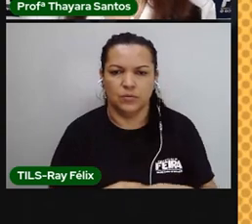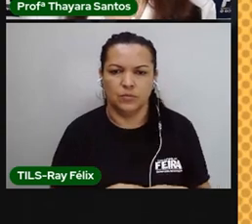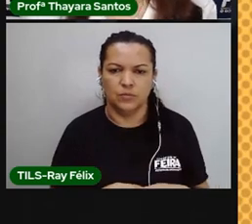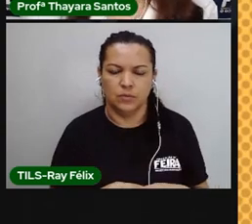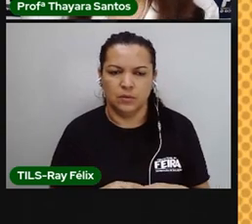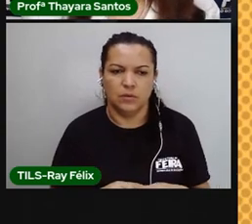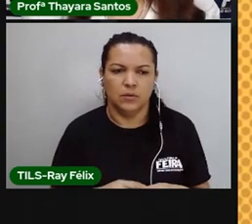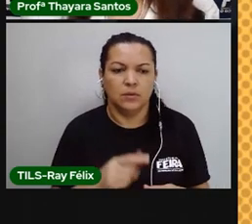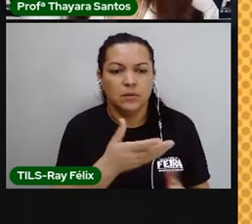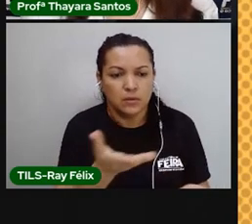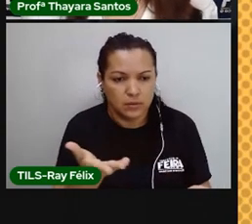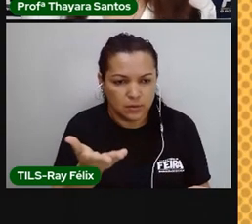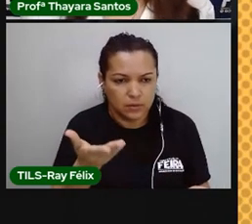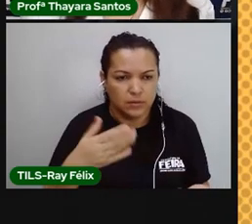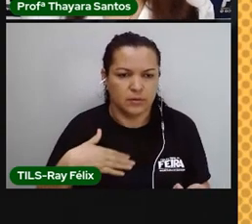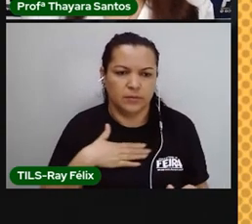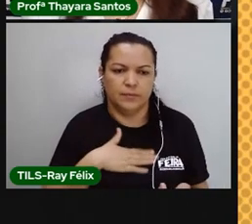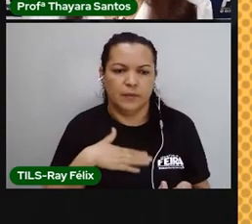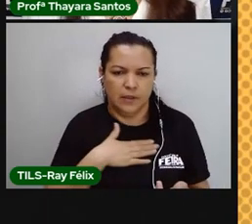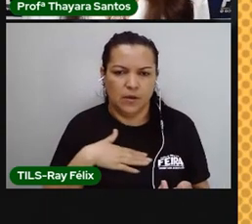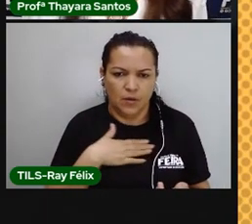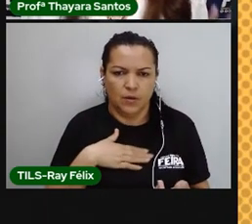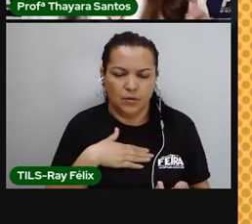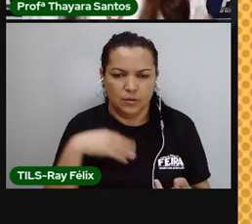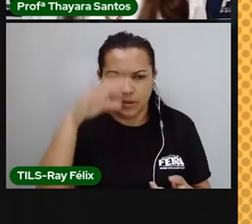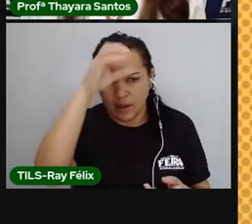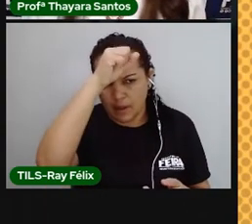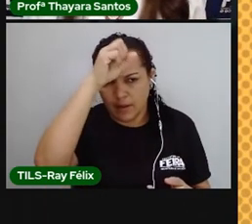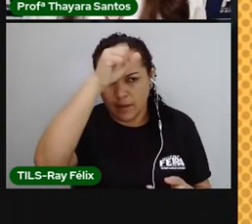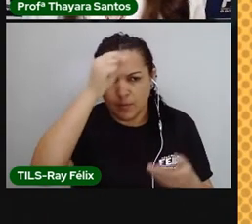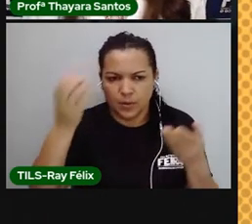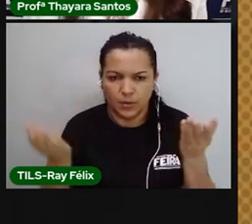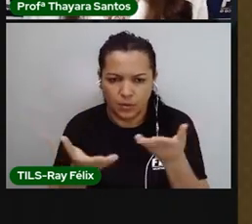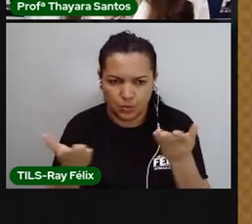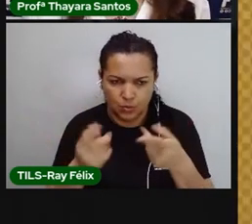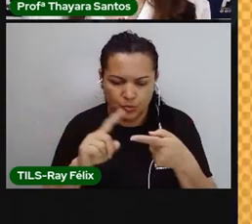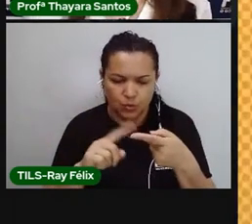E aí, pessoal, vocês gostaram do que a gente aprendeu hoje nessas duas aulas?